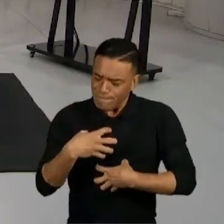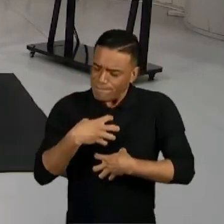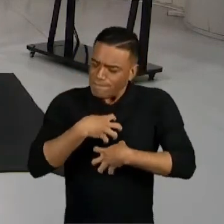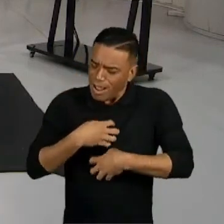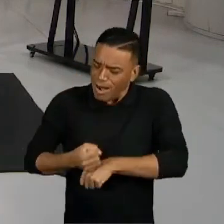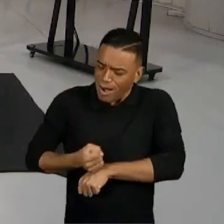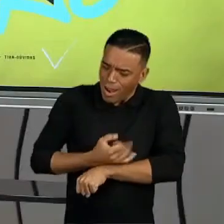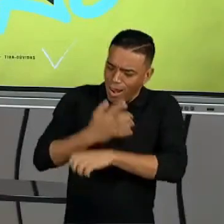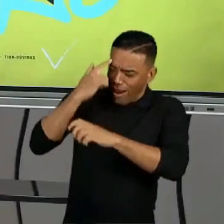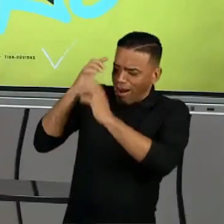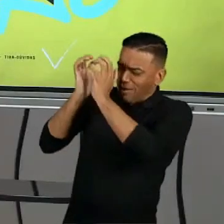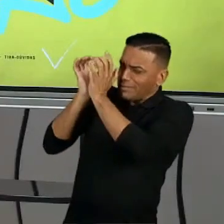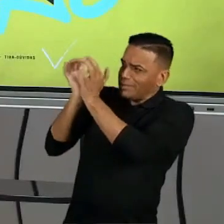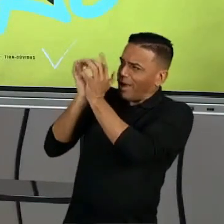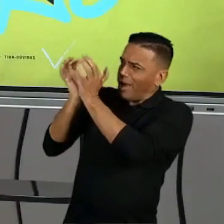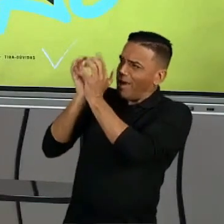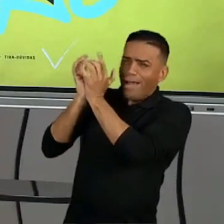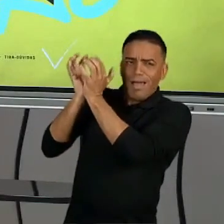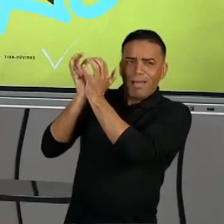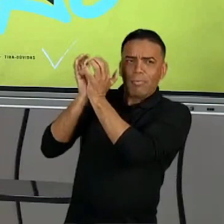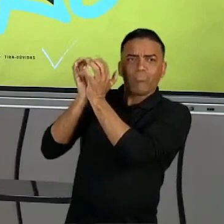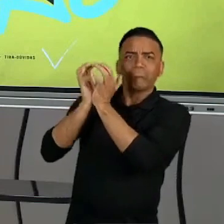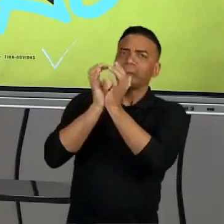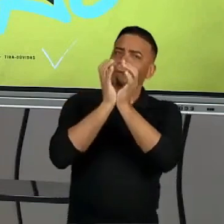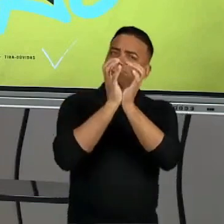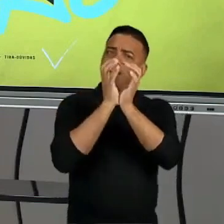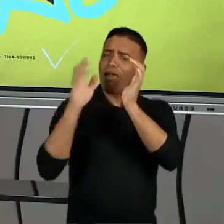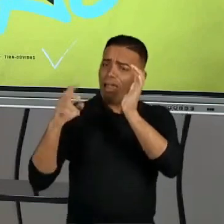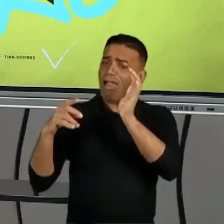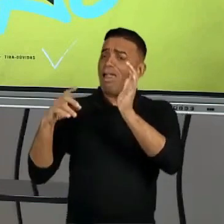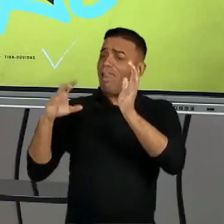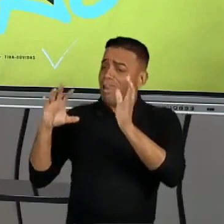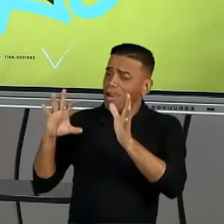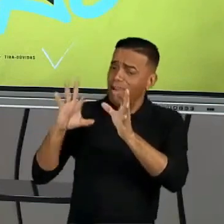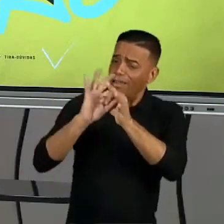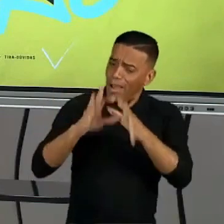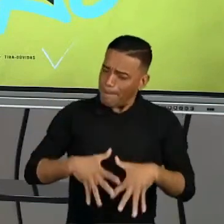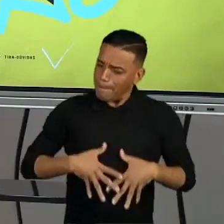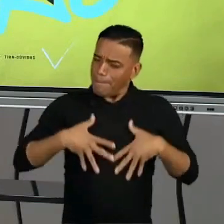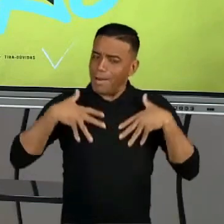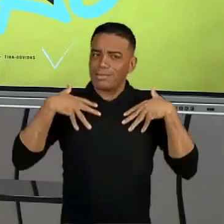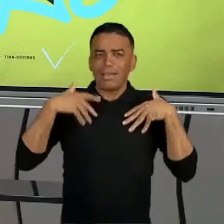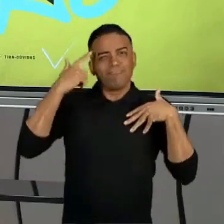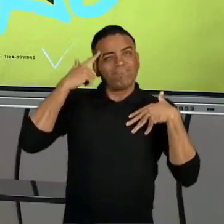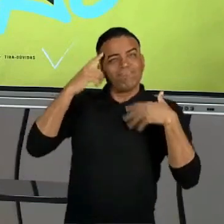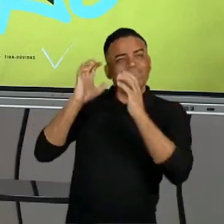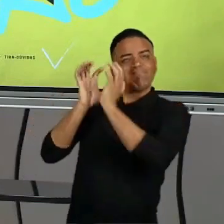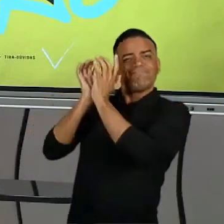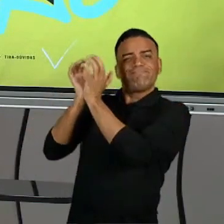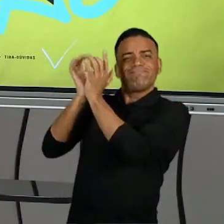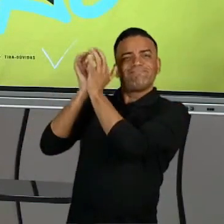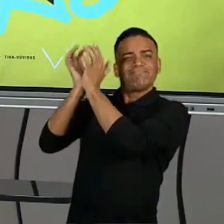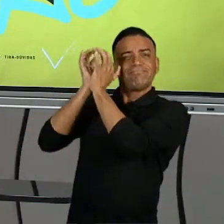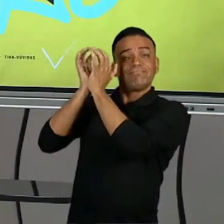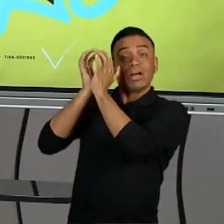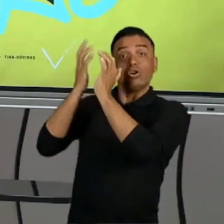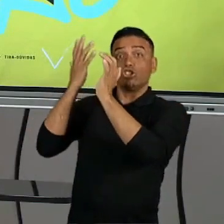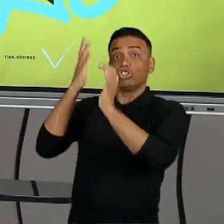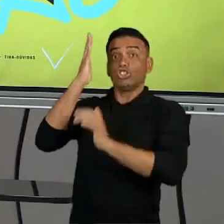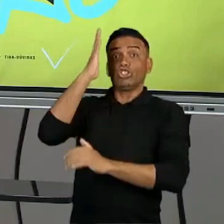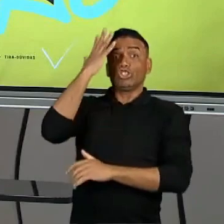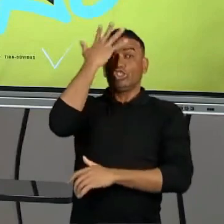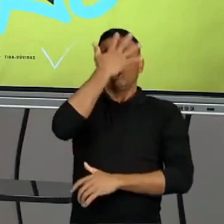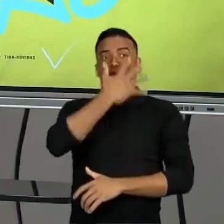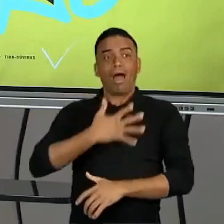ativar essa região cerebral, e aí essa região cerebral é associada ao prazer, e ativando essa região, obviamente, você tem uma ativação geral e te